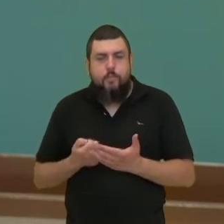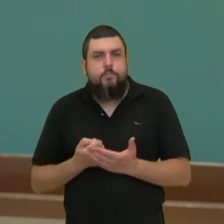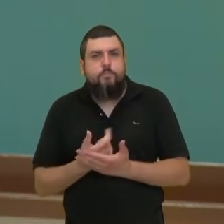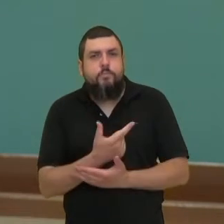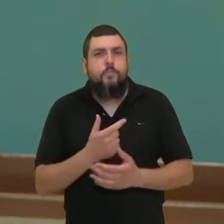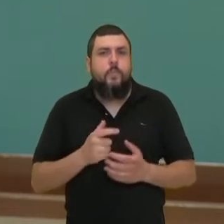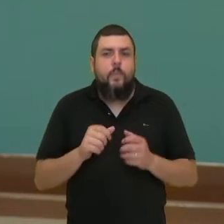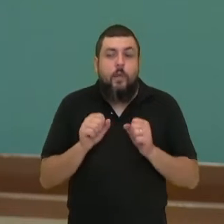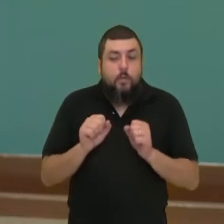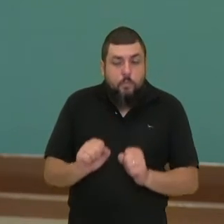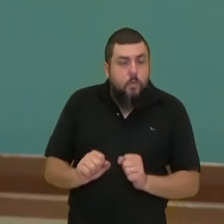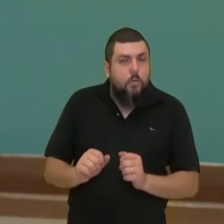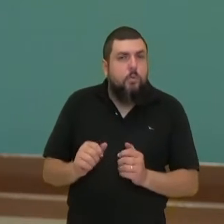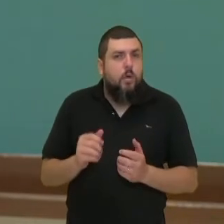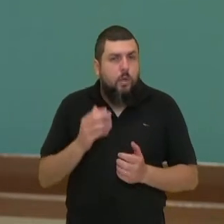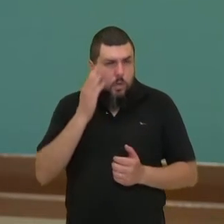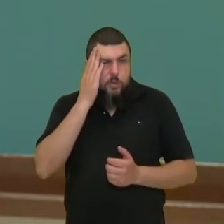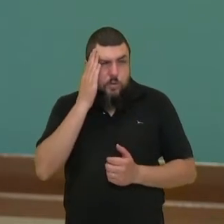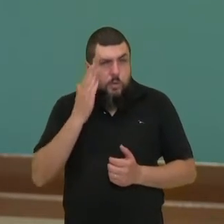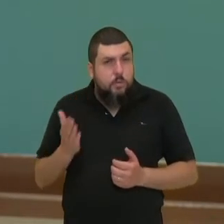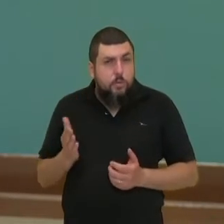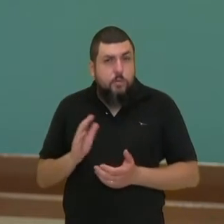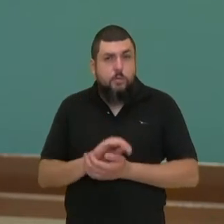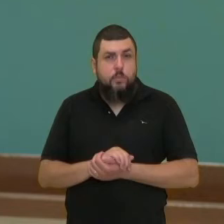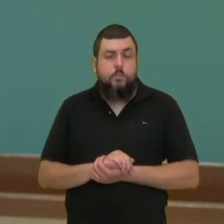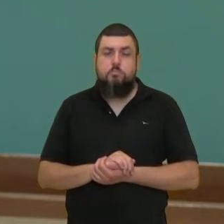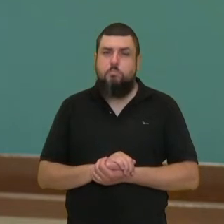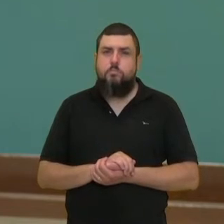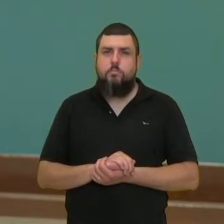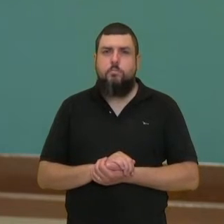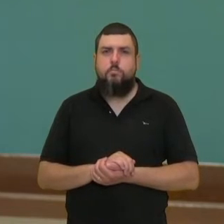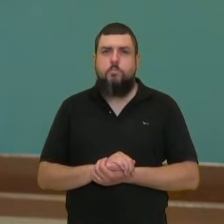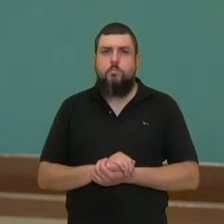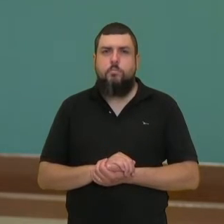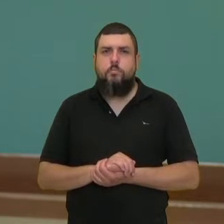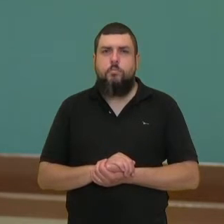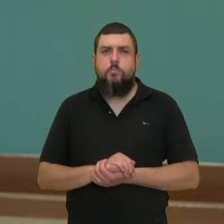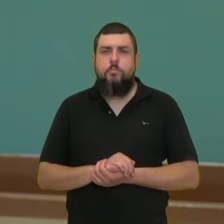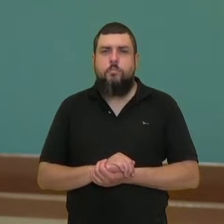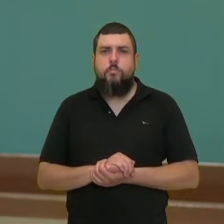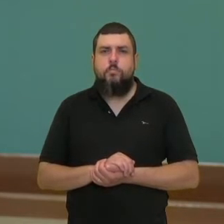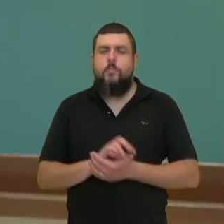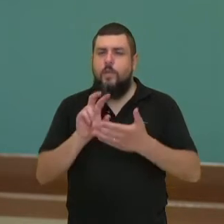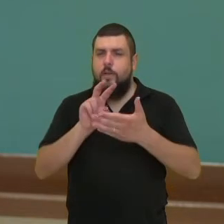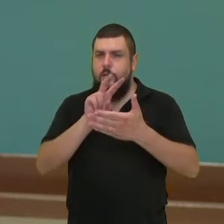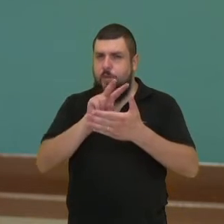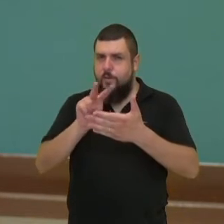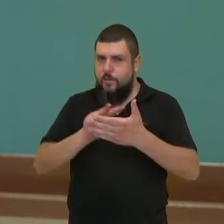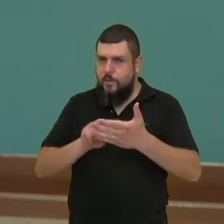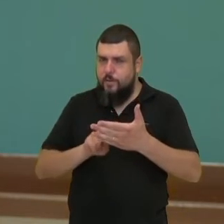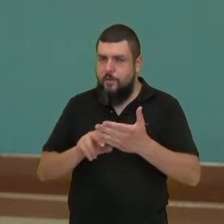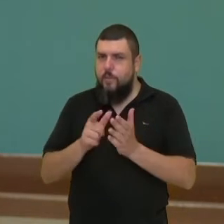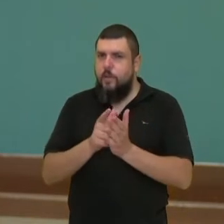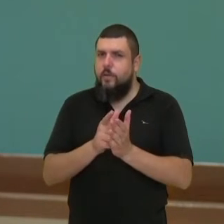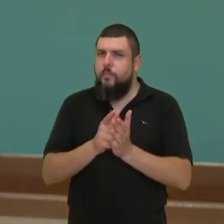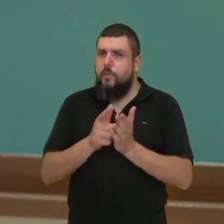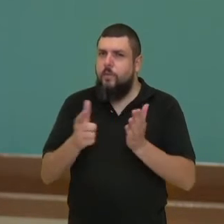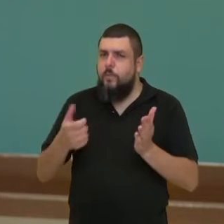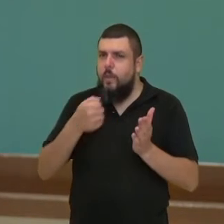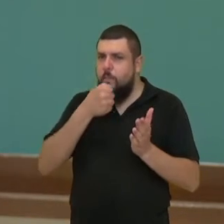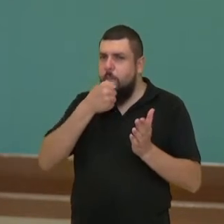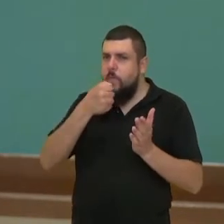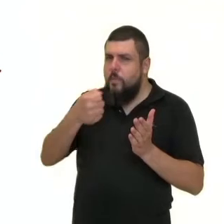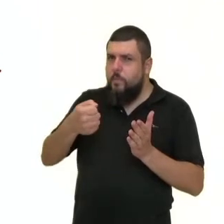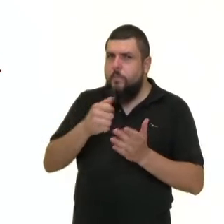consumir, comprar ou não? Vamos pensar sobre isso. Vamos à leitura de uma reportagem que fala sobre